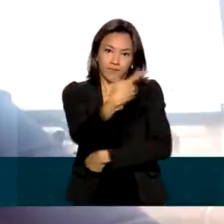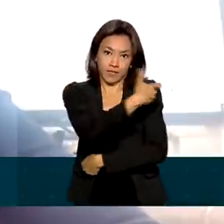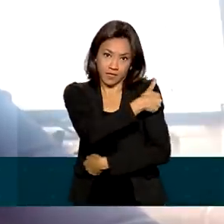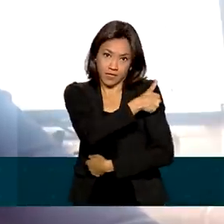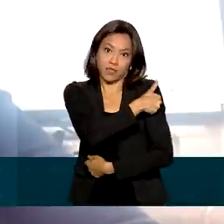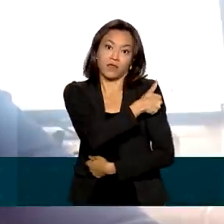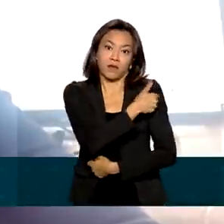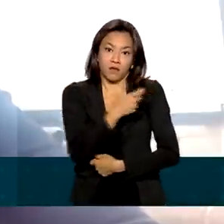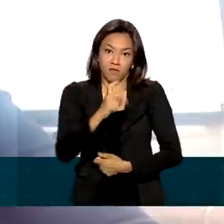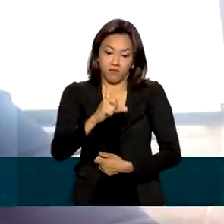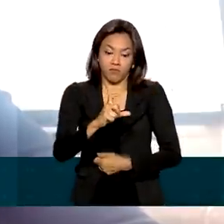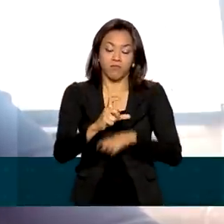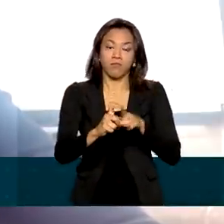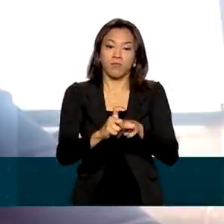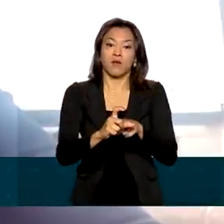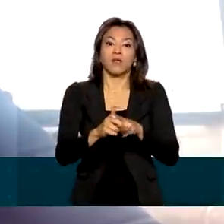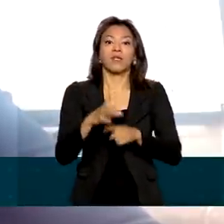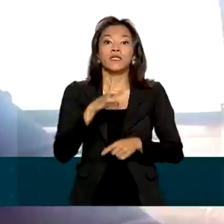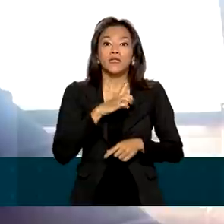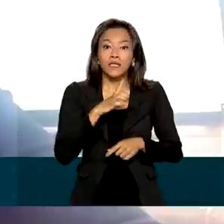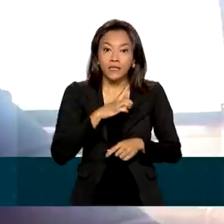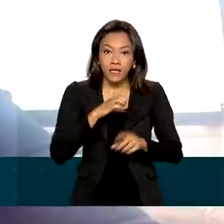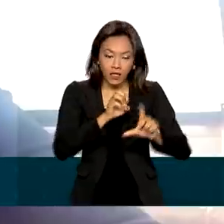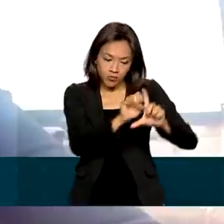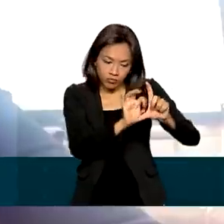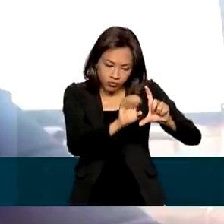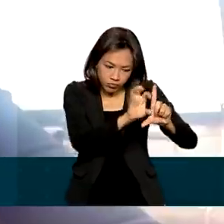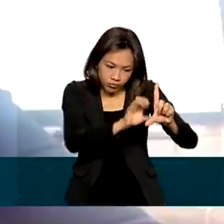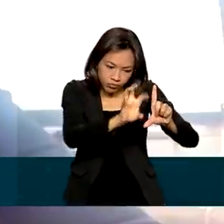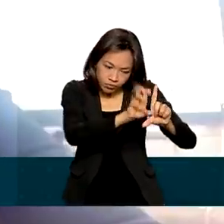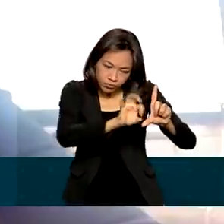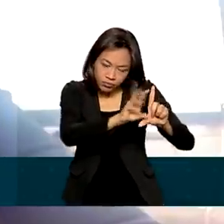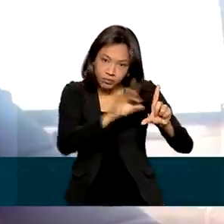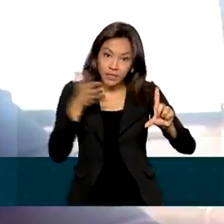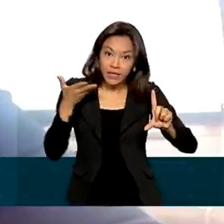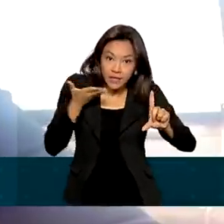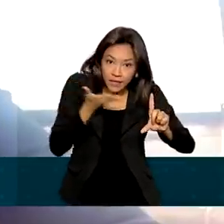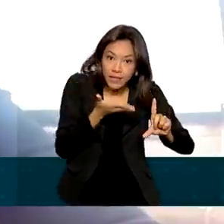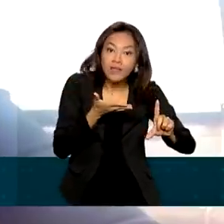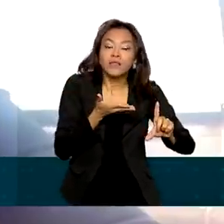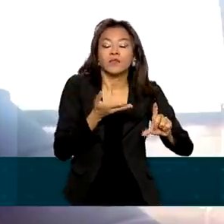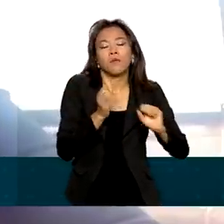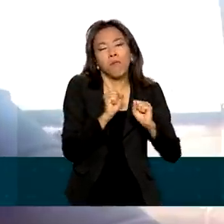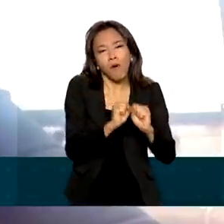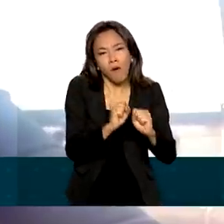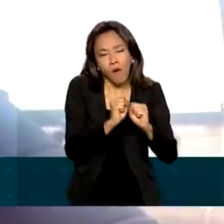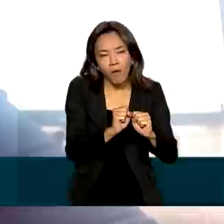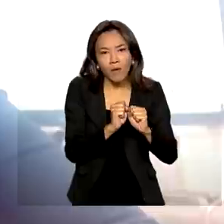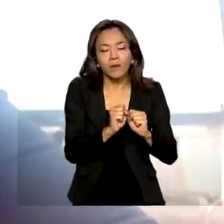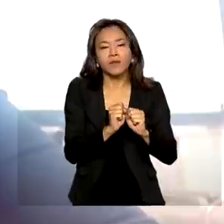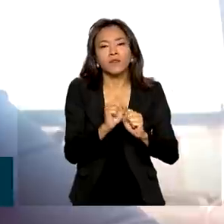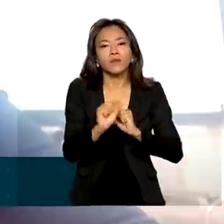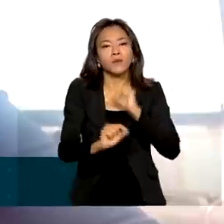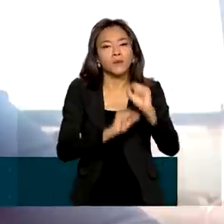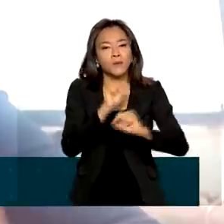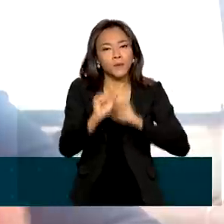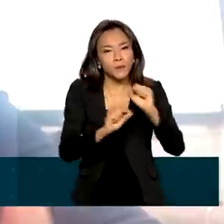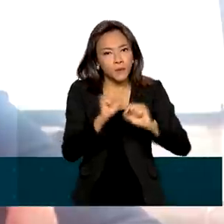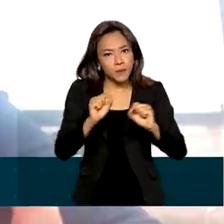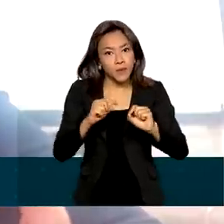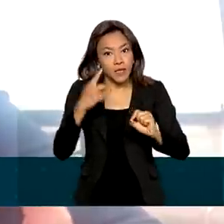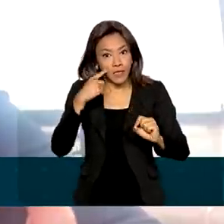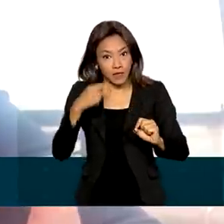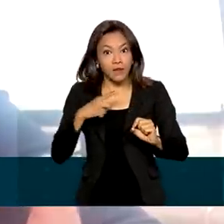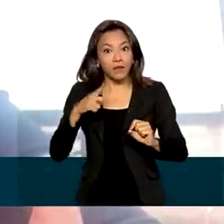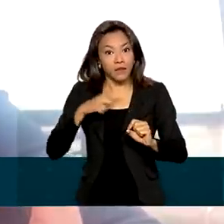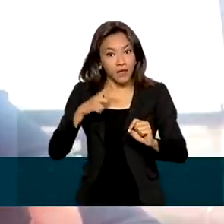Esse certificado tem um QR Code. Esse QR Code pode ser verificado a partir do validador, que